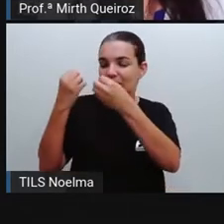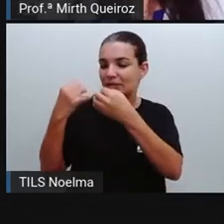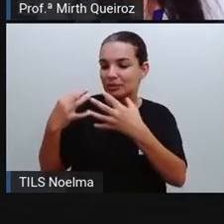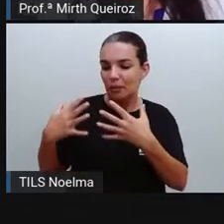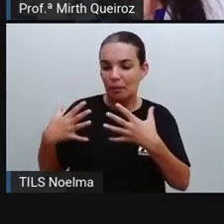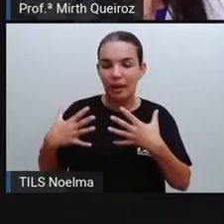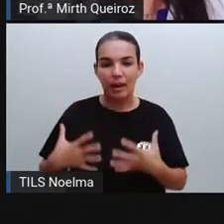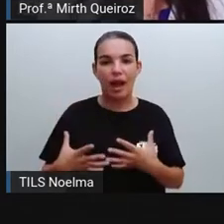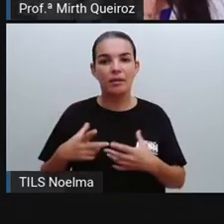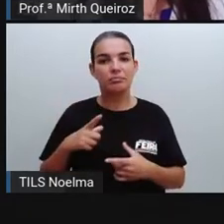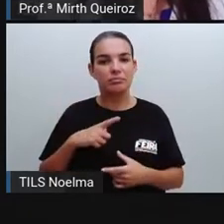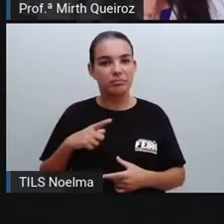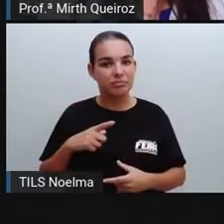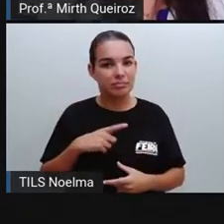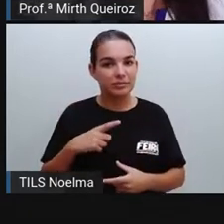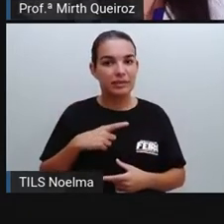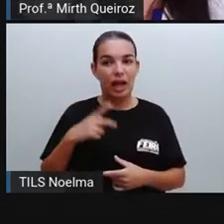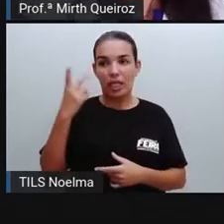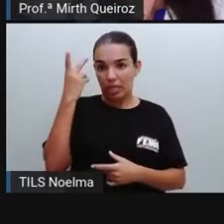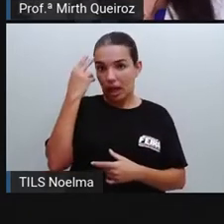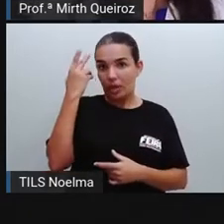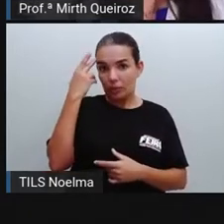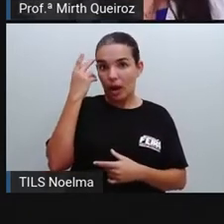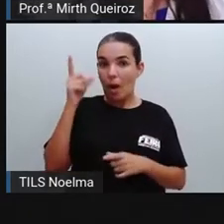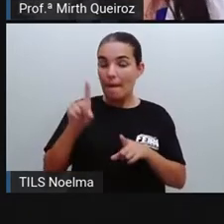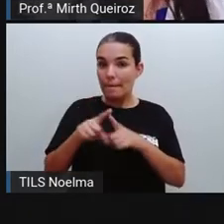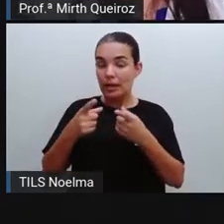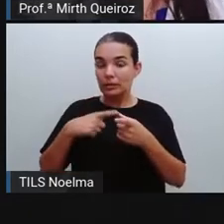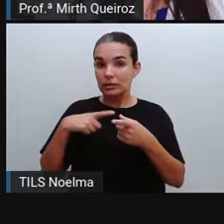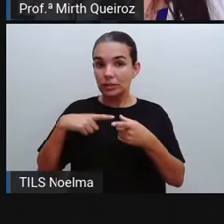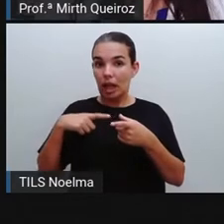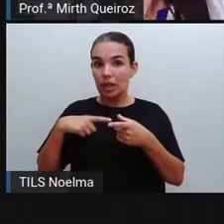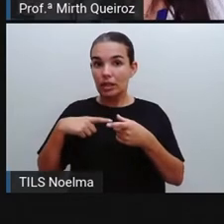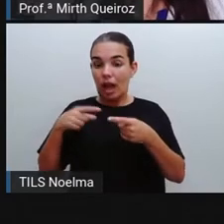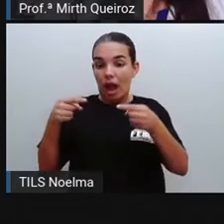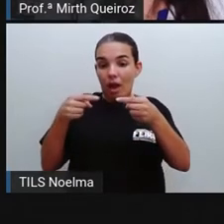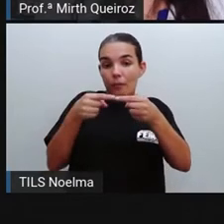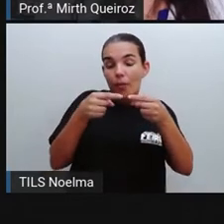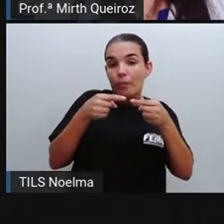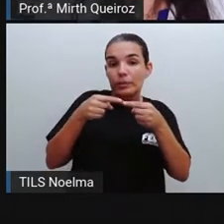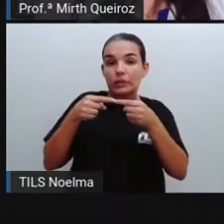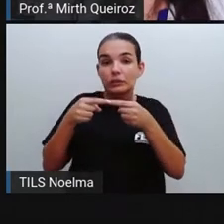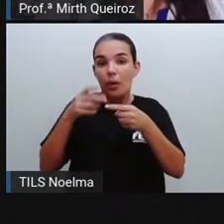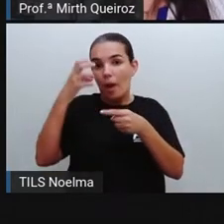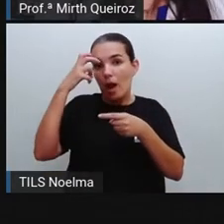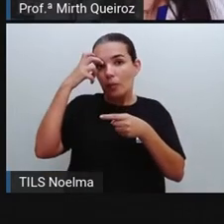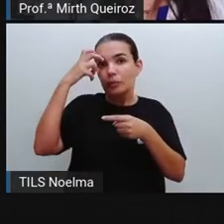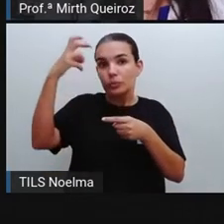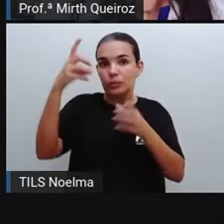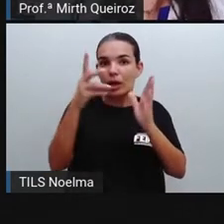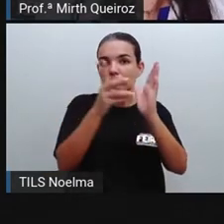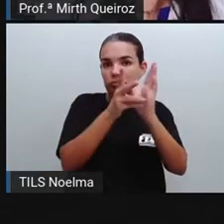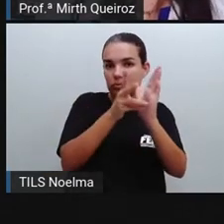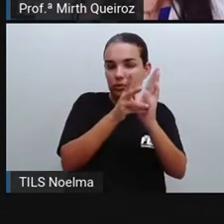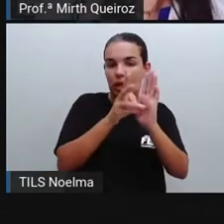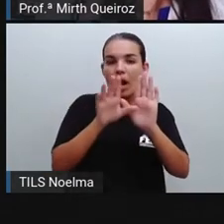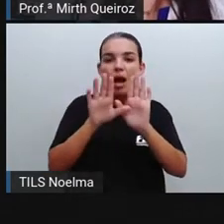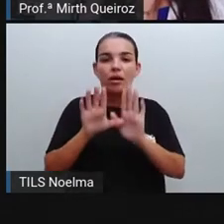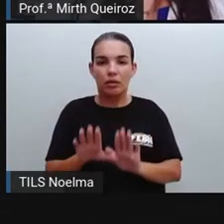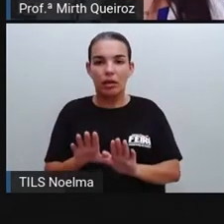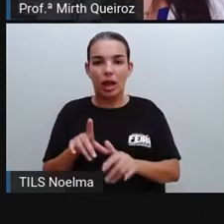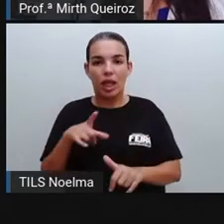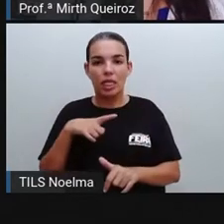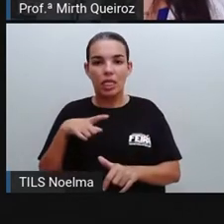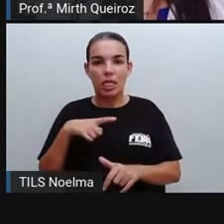sobrenatural, porém que têm relação com a cultura dessas populações indígenas. Em virtude dos contos